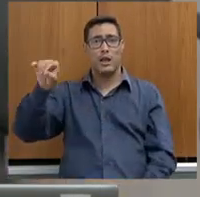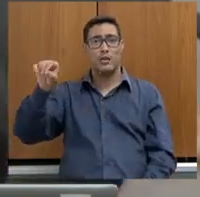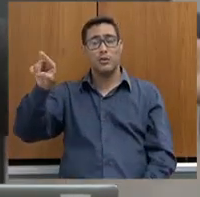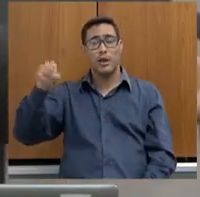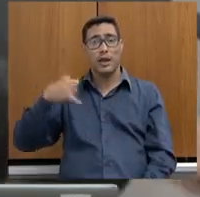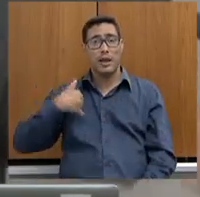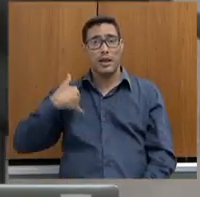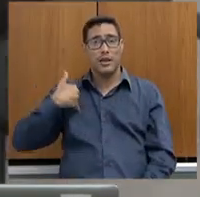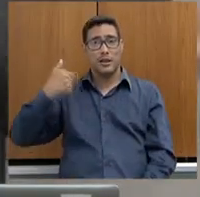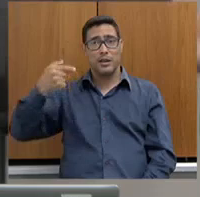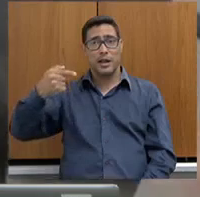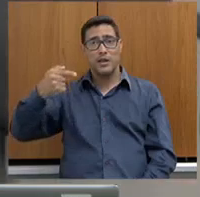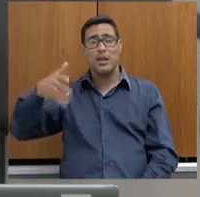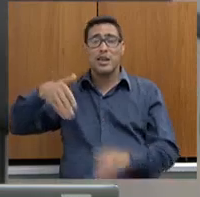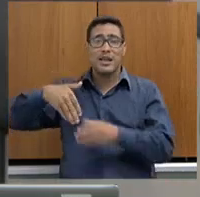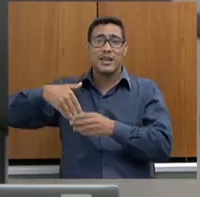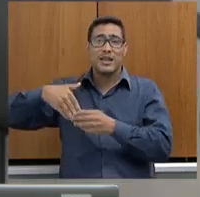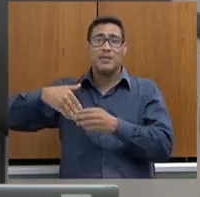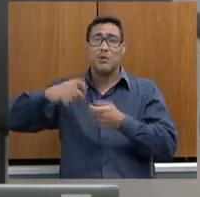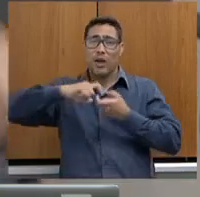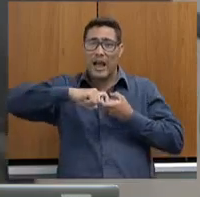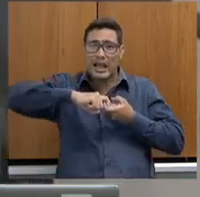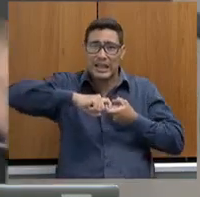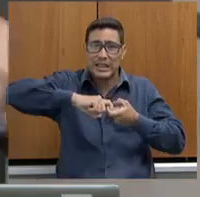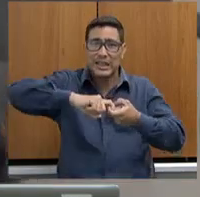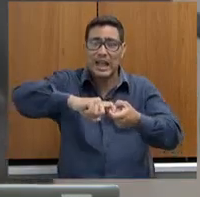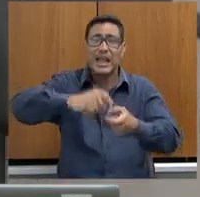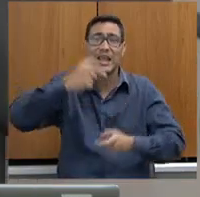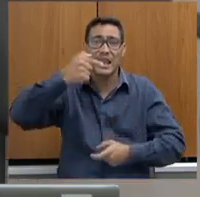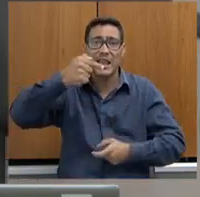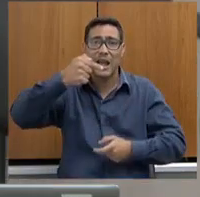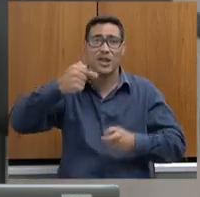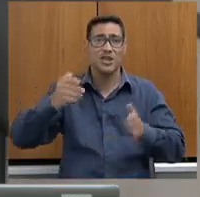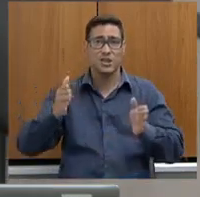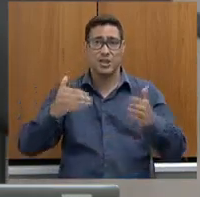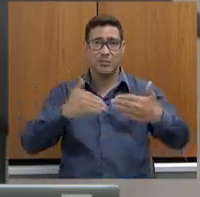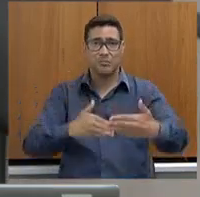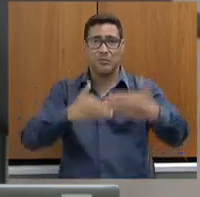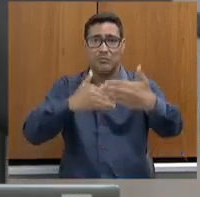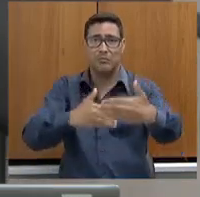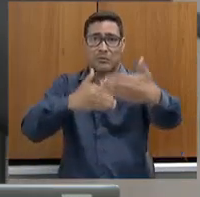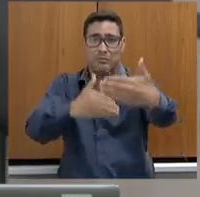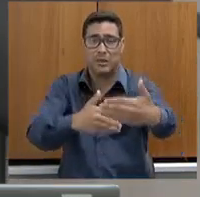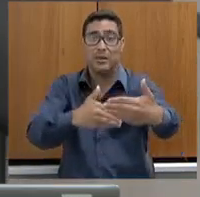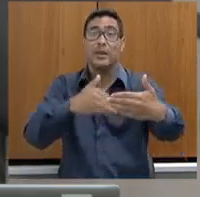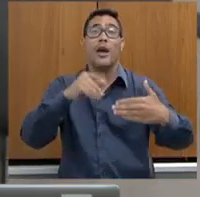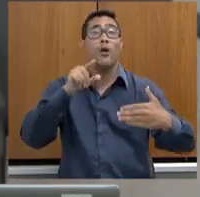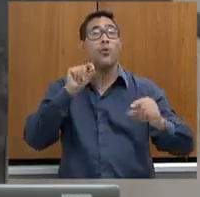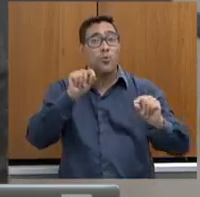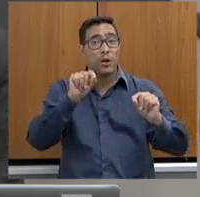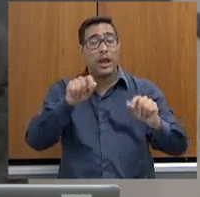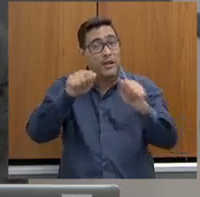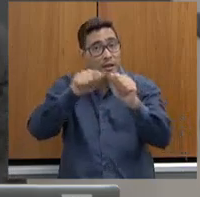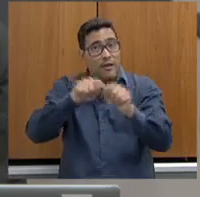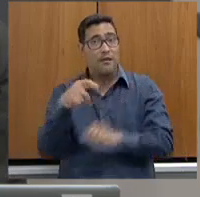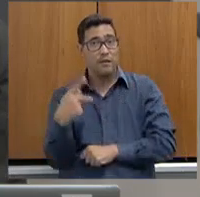sete anos que foi arrastado de sete quarteirões quem estava participando do crime, anjinhos, adolescentes.